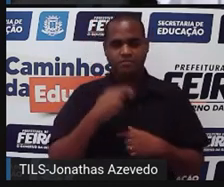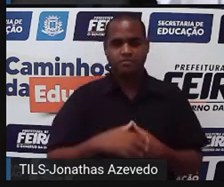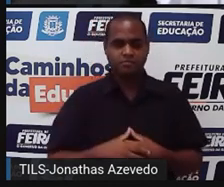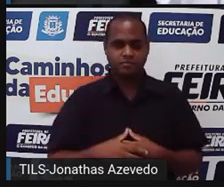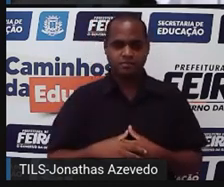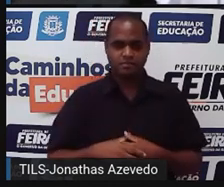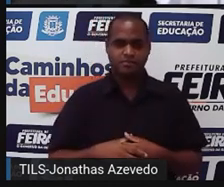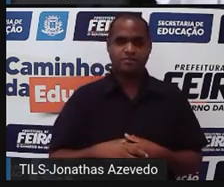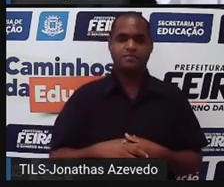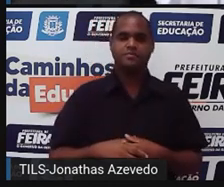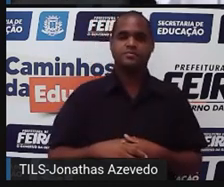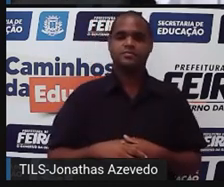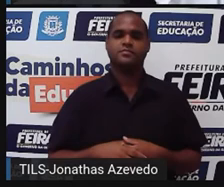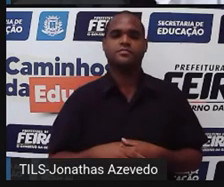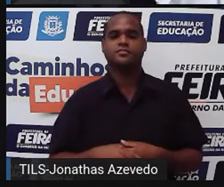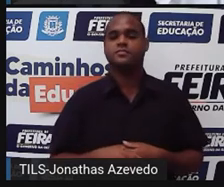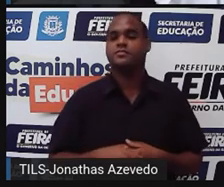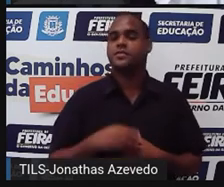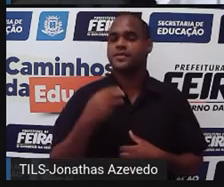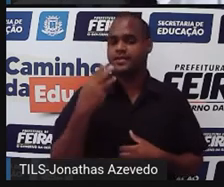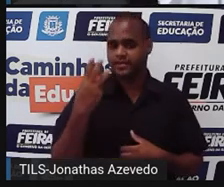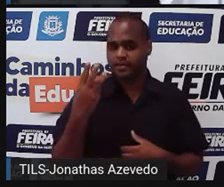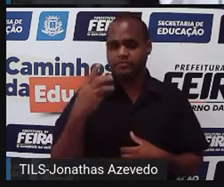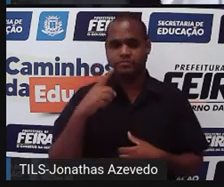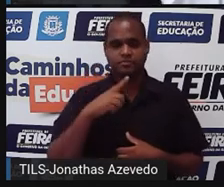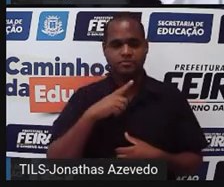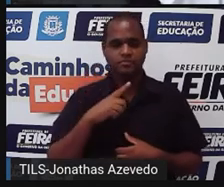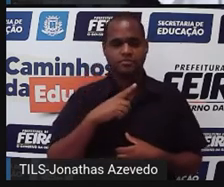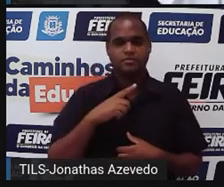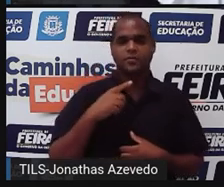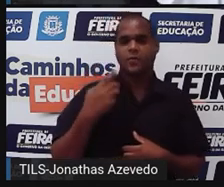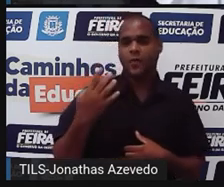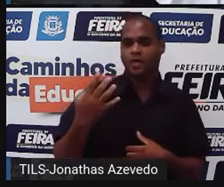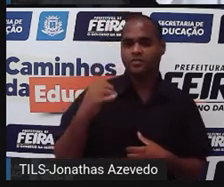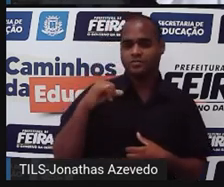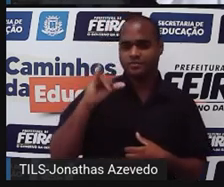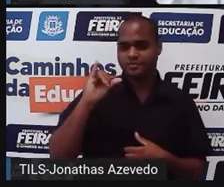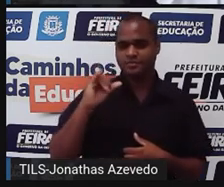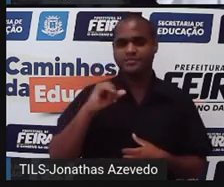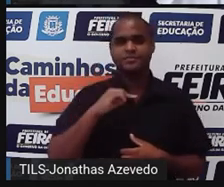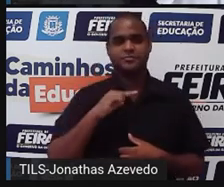sobrou a possibilidade 3 para x, 4 para y.